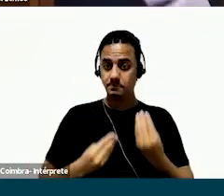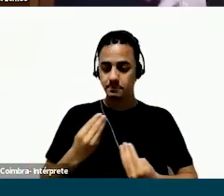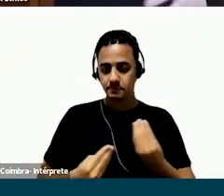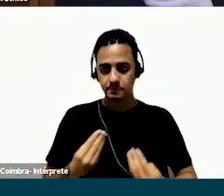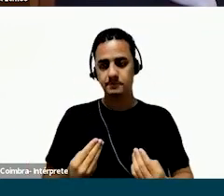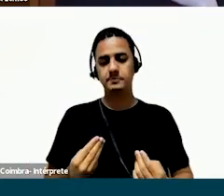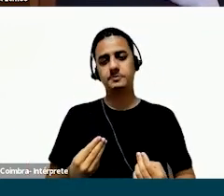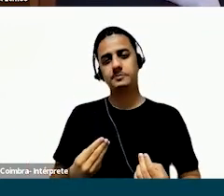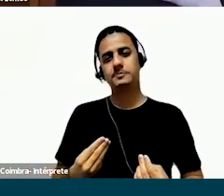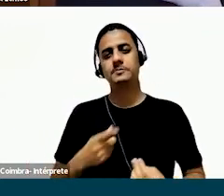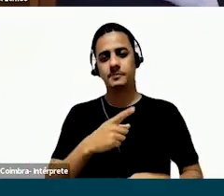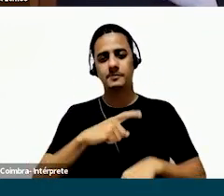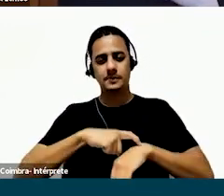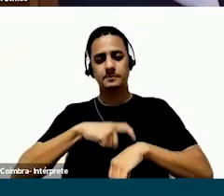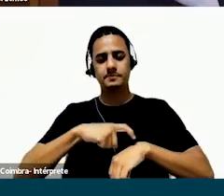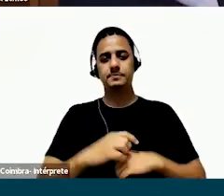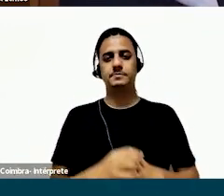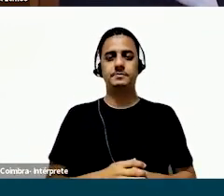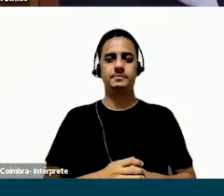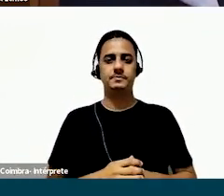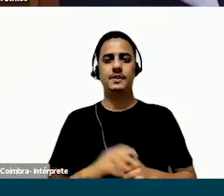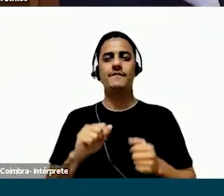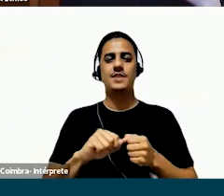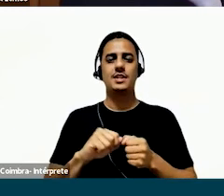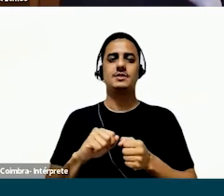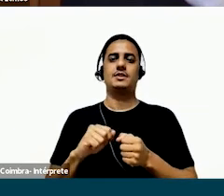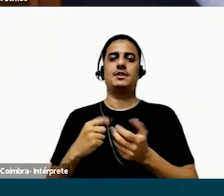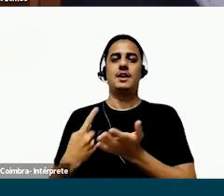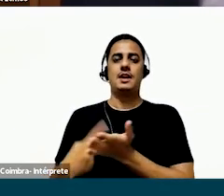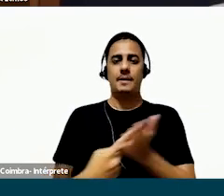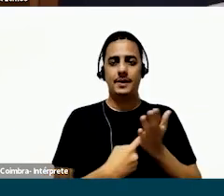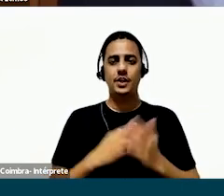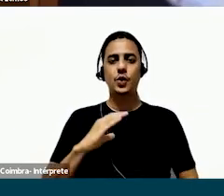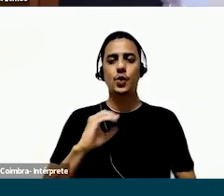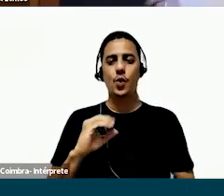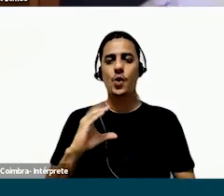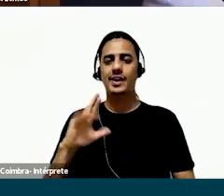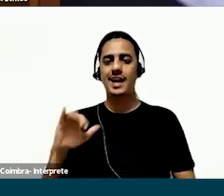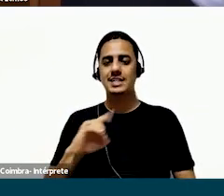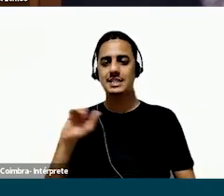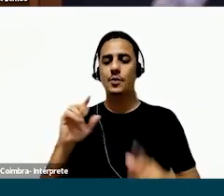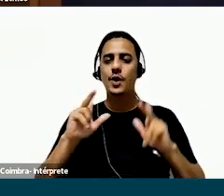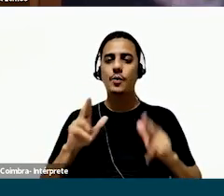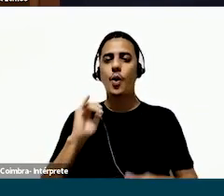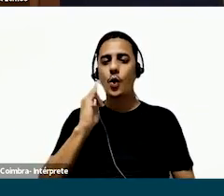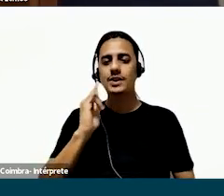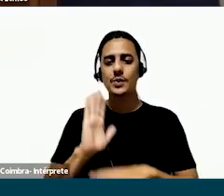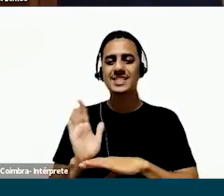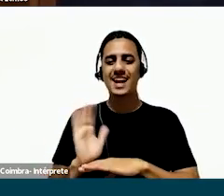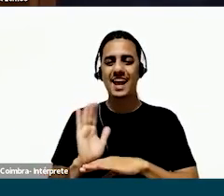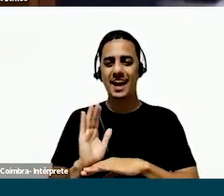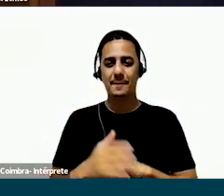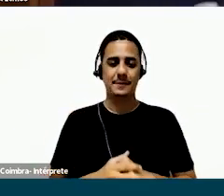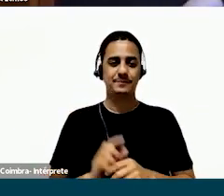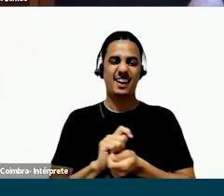a solução que foi colocada para esse momento foi provocar o alinhamento por meio de um exercício de cocriação inspirado em roteiro de